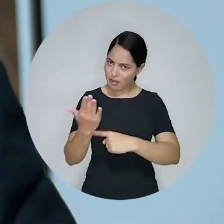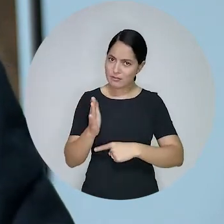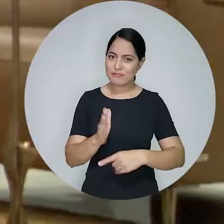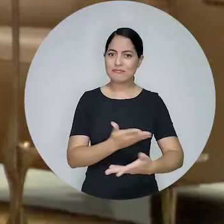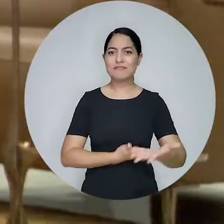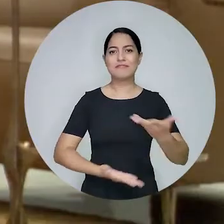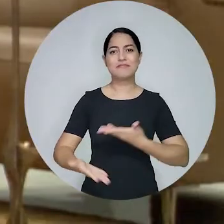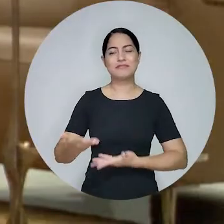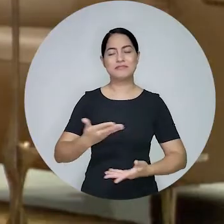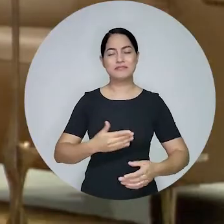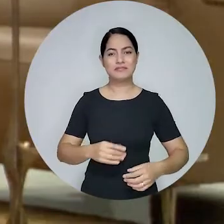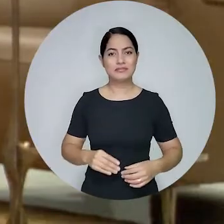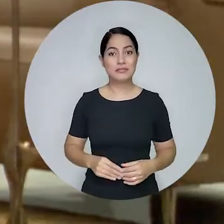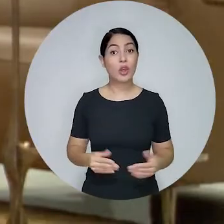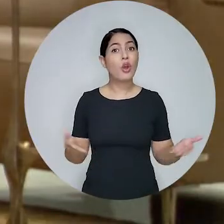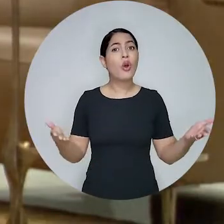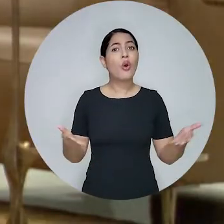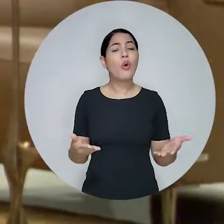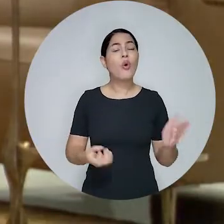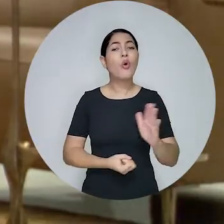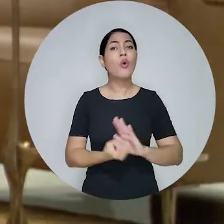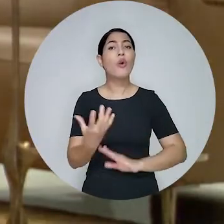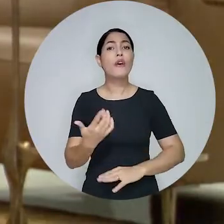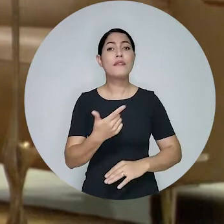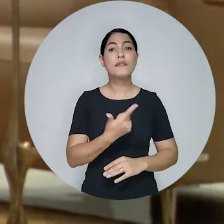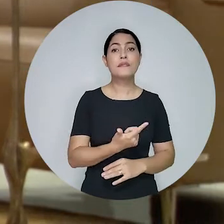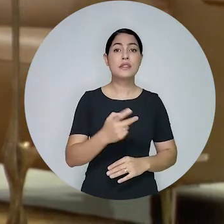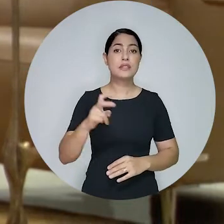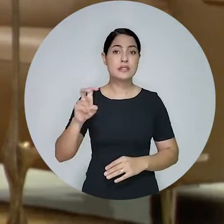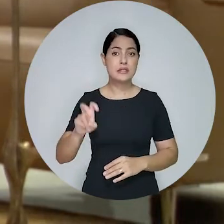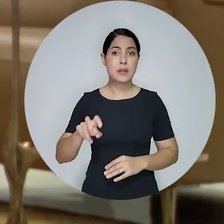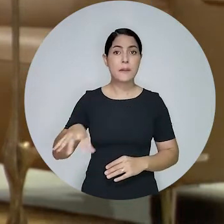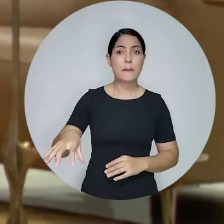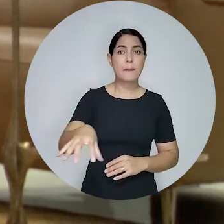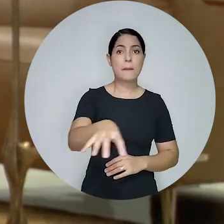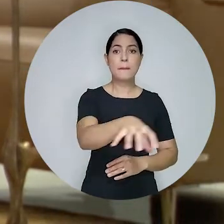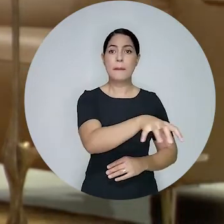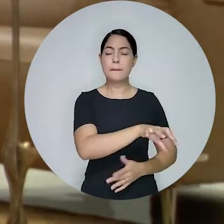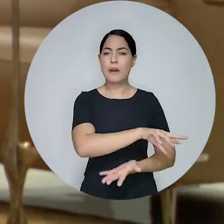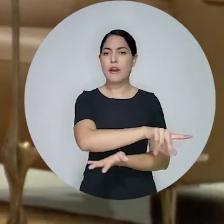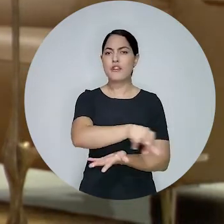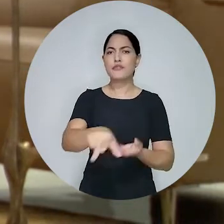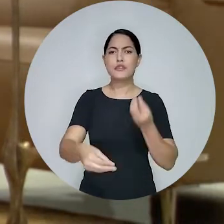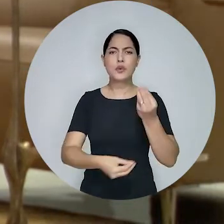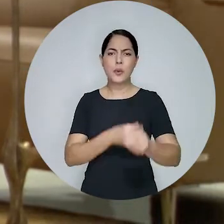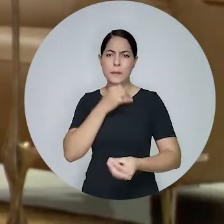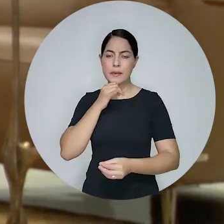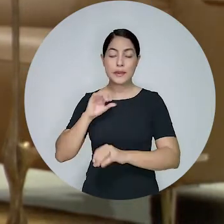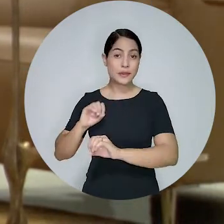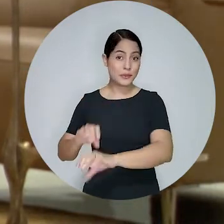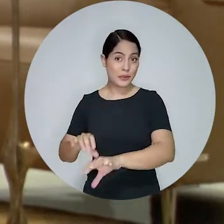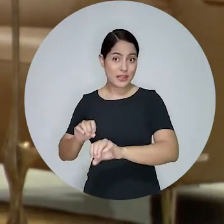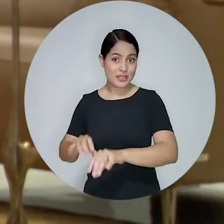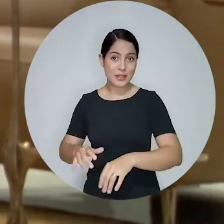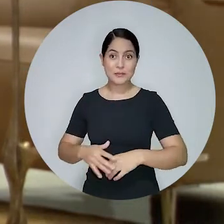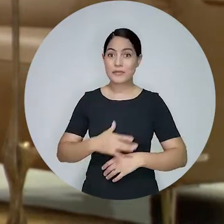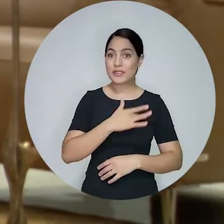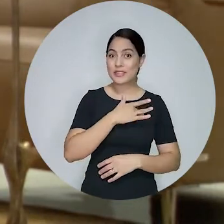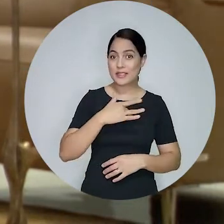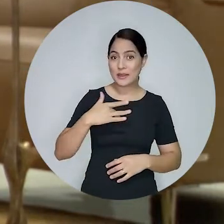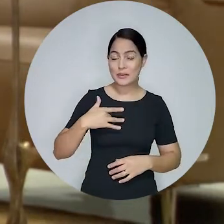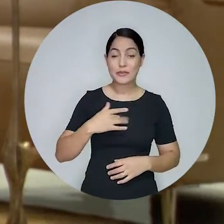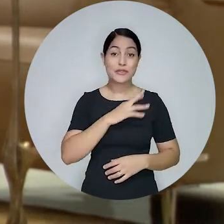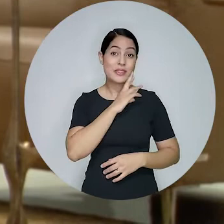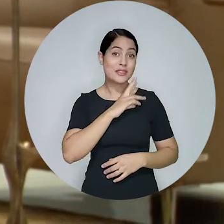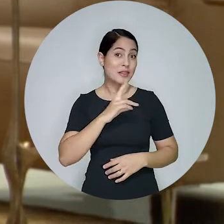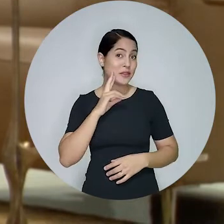completa. Atualmente, o Clube de Serviços aos Advogados conta com 25 categorias de diferentes segmentos, como